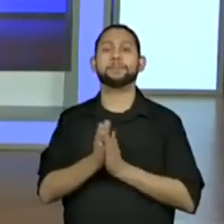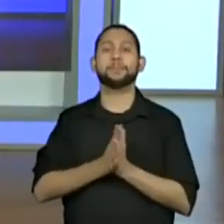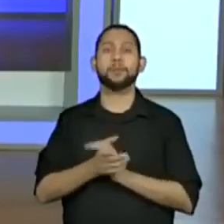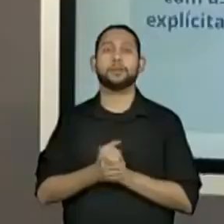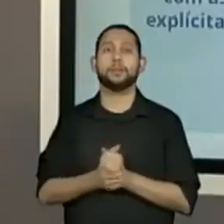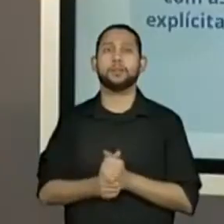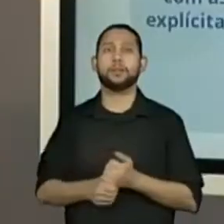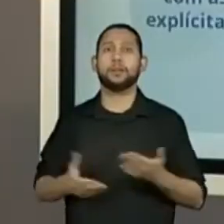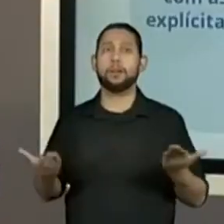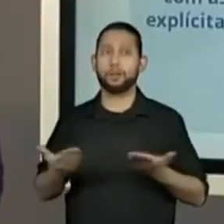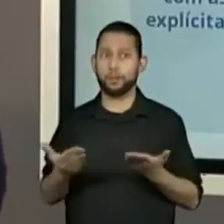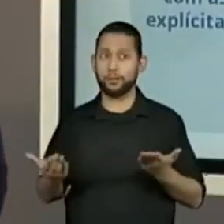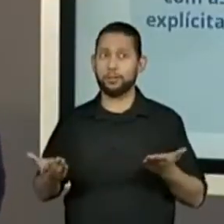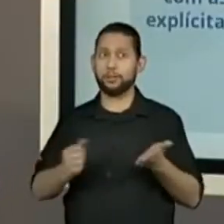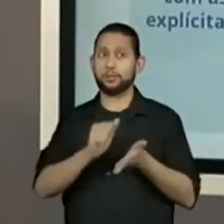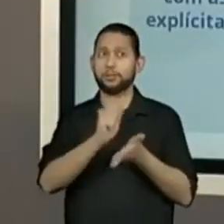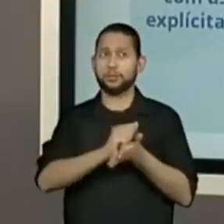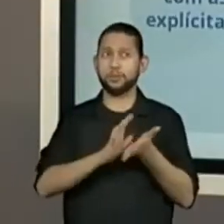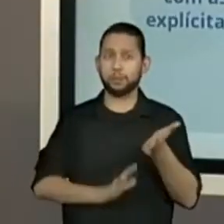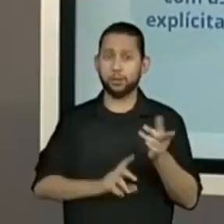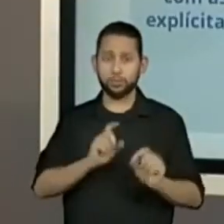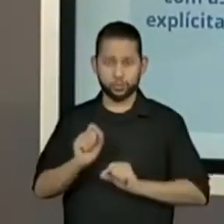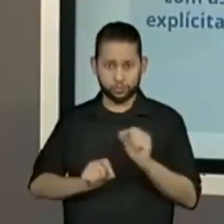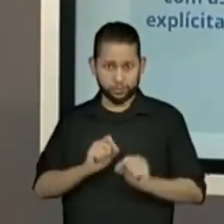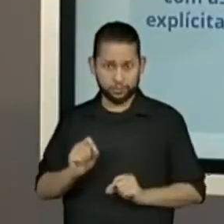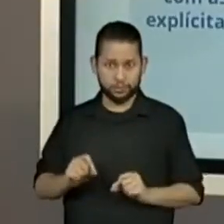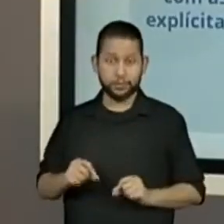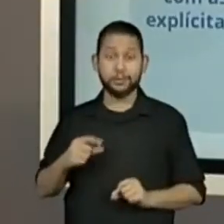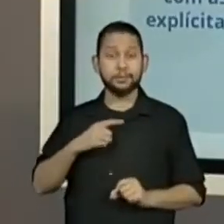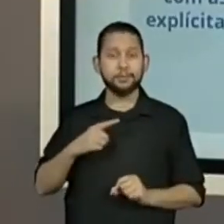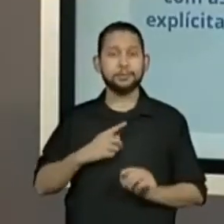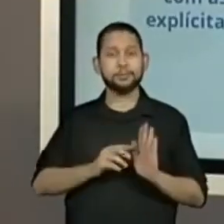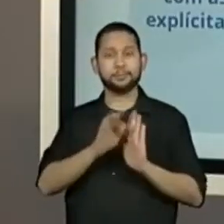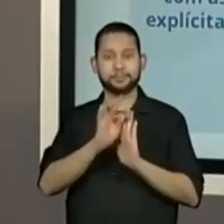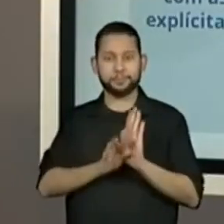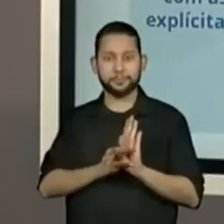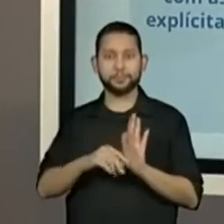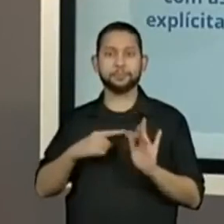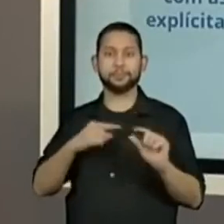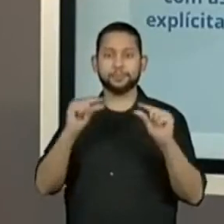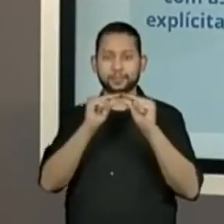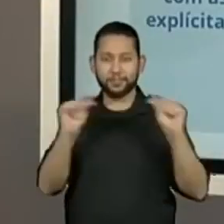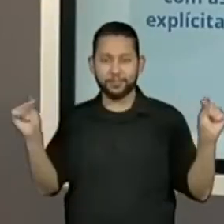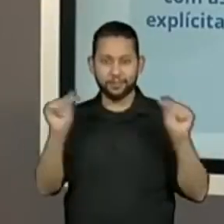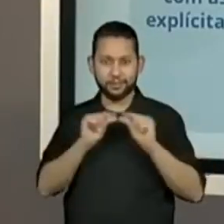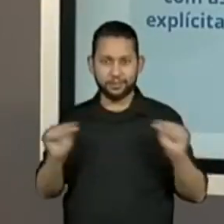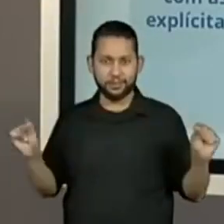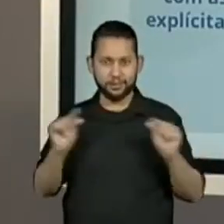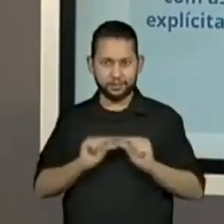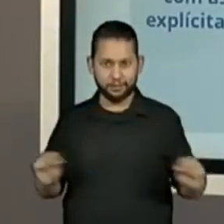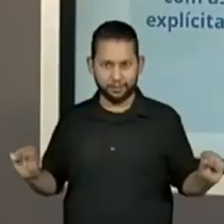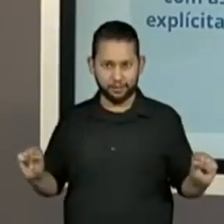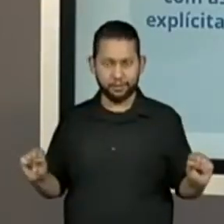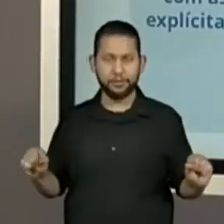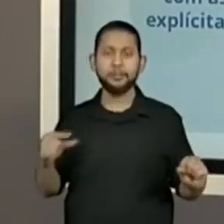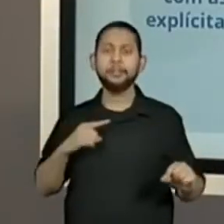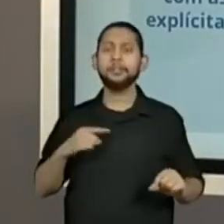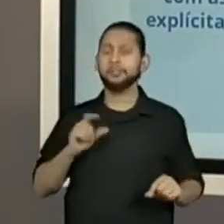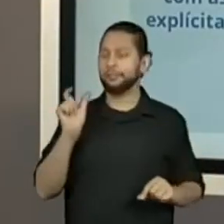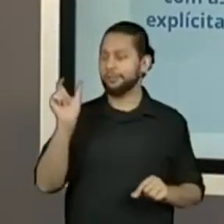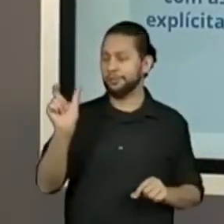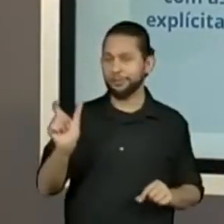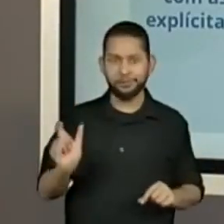Então a atividade é a seguinte, retirei algumas frases do texto e aí estão faltando algumas